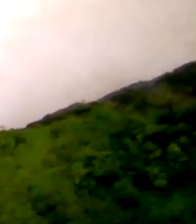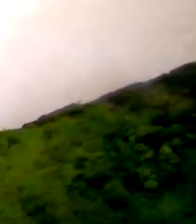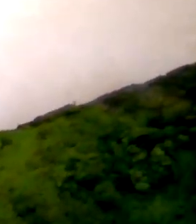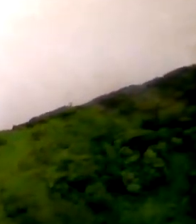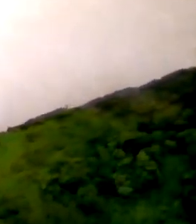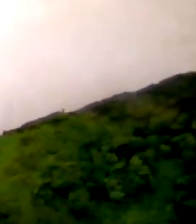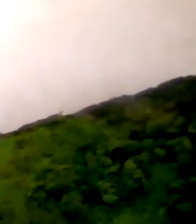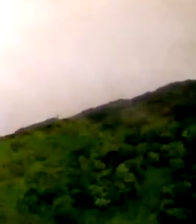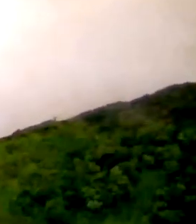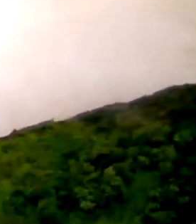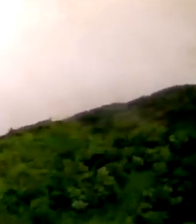Transcrição Negri Transcrição e Legendas Negri